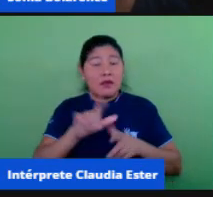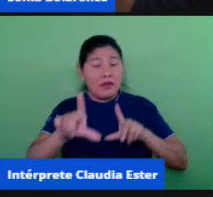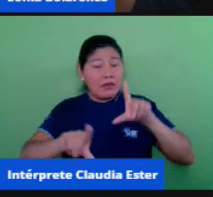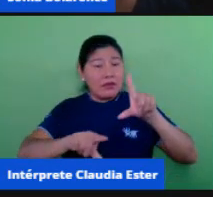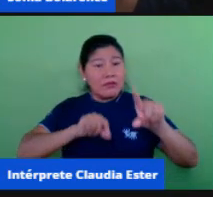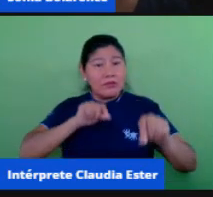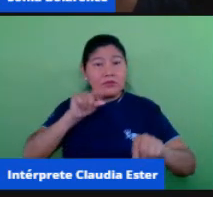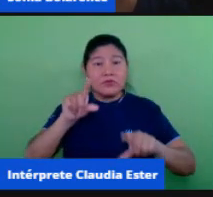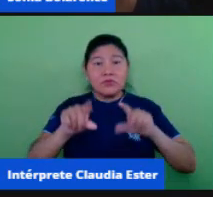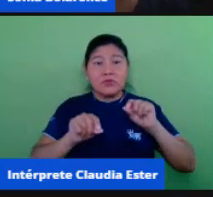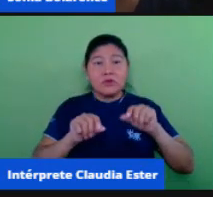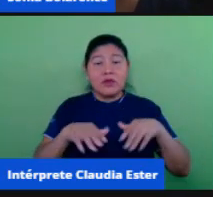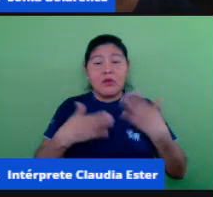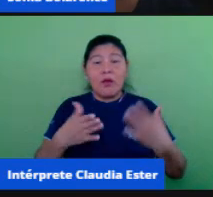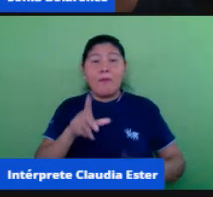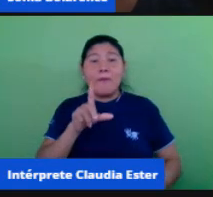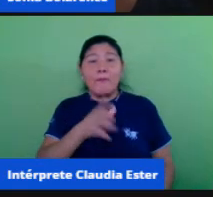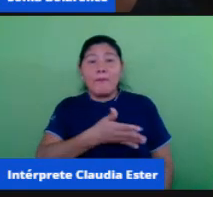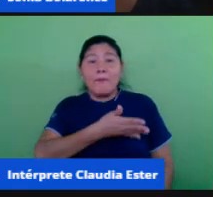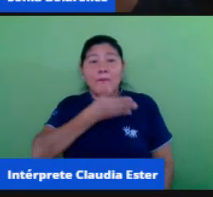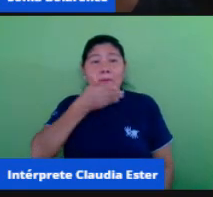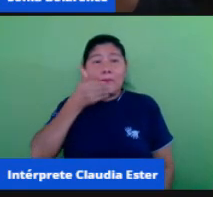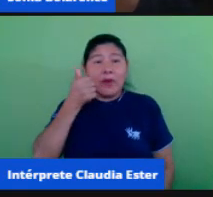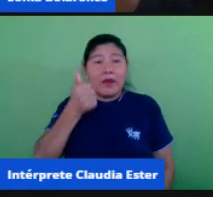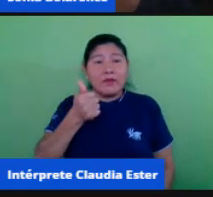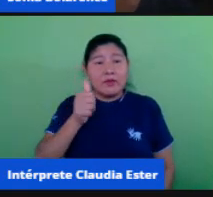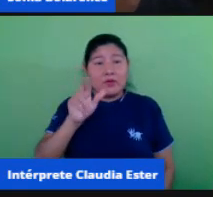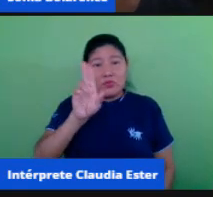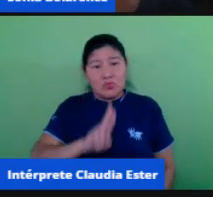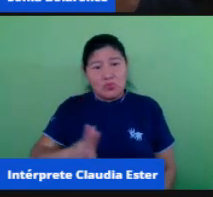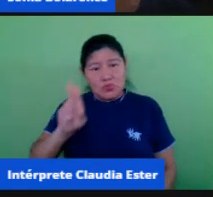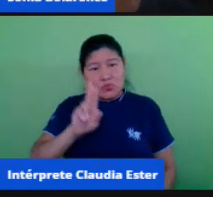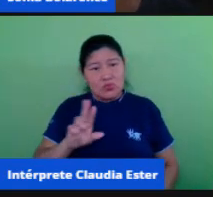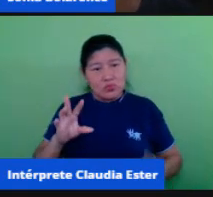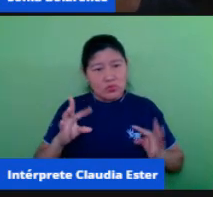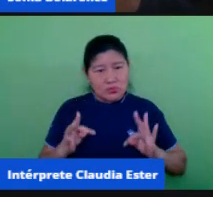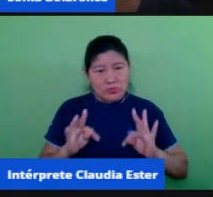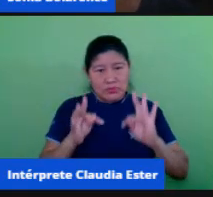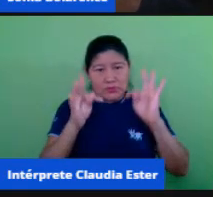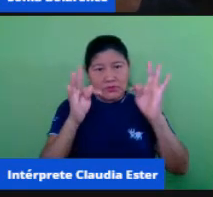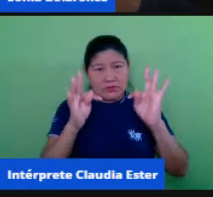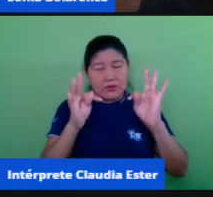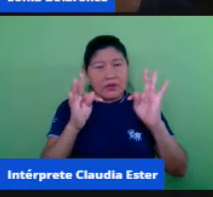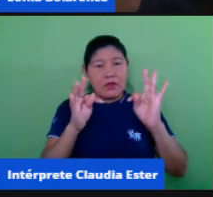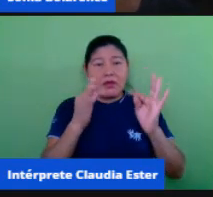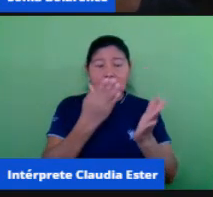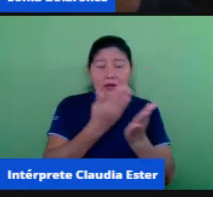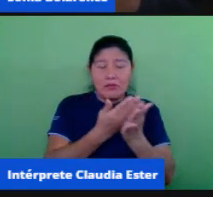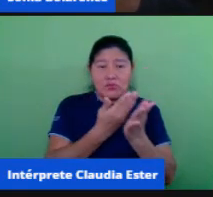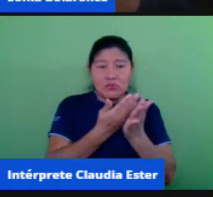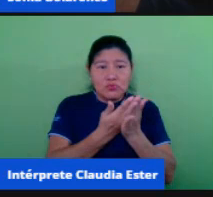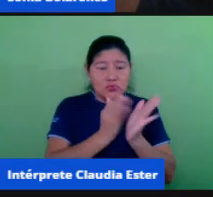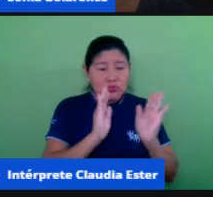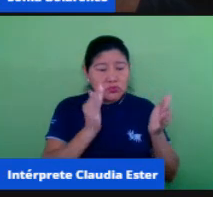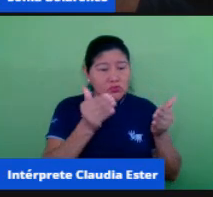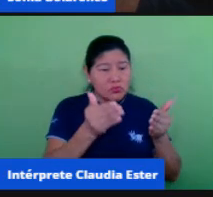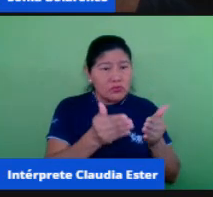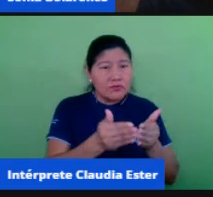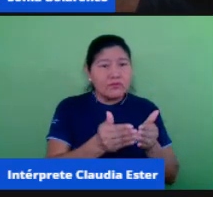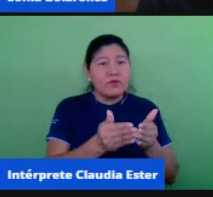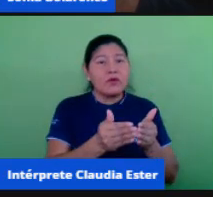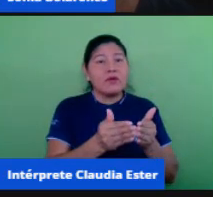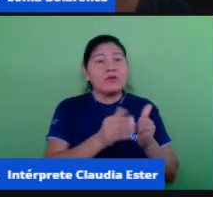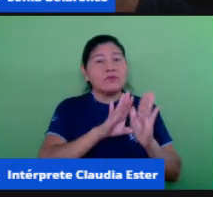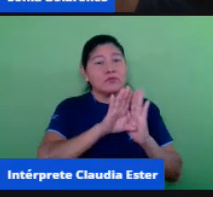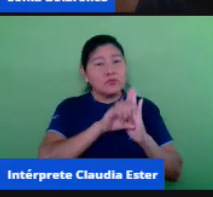maneiras de usar as tecnologias para abordar um determinado tema ou projeto específico